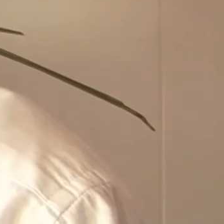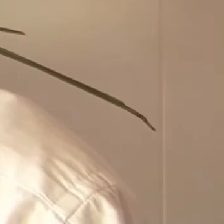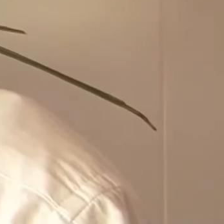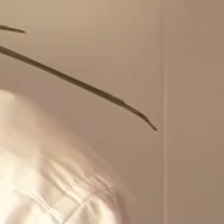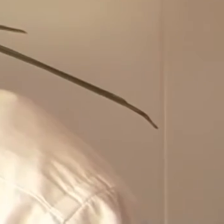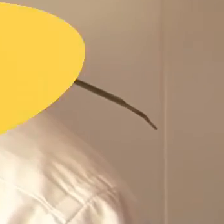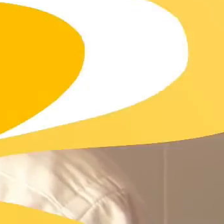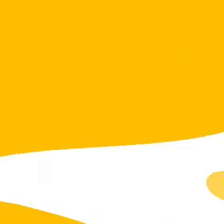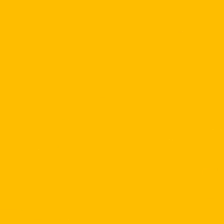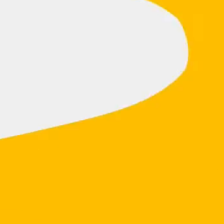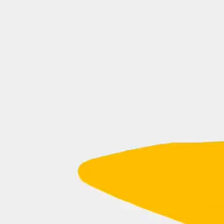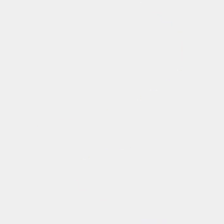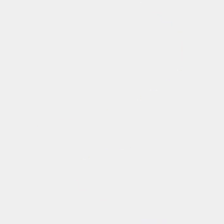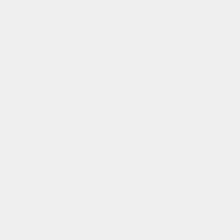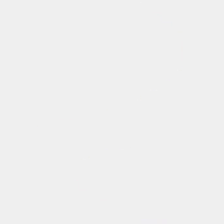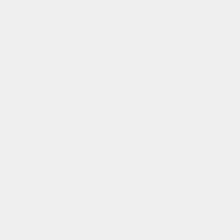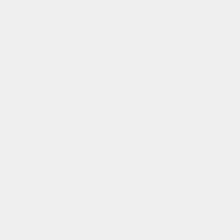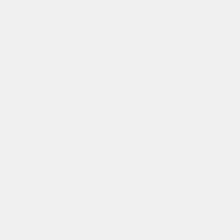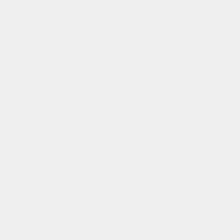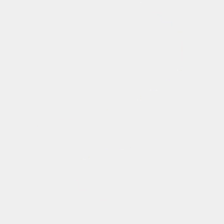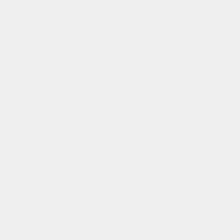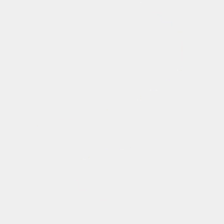fazendo, é saber contar a sua história.